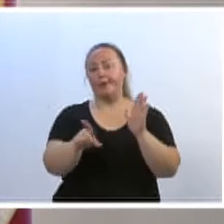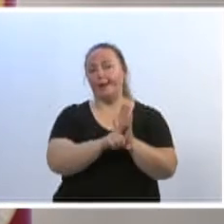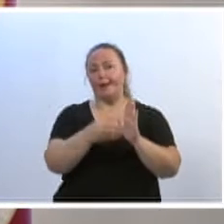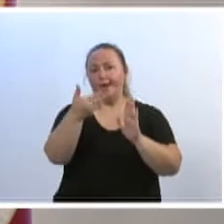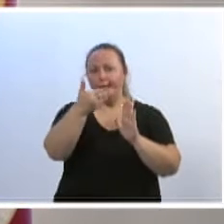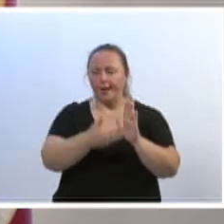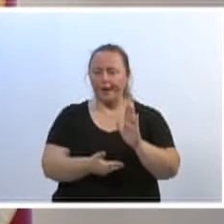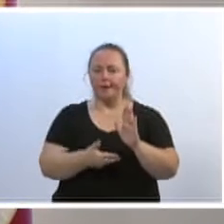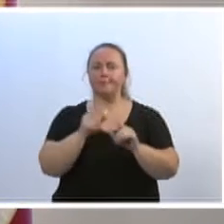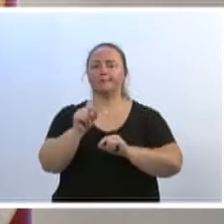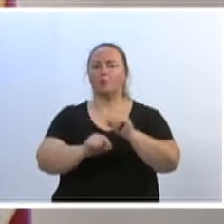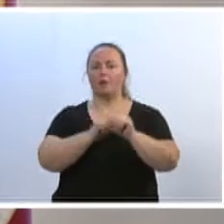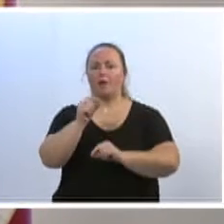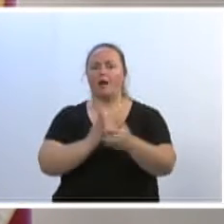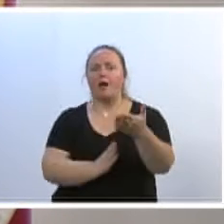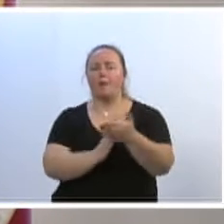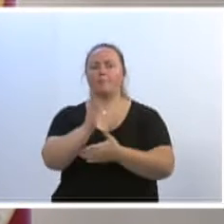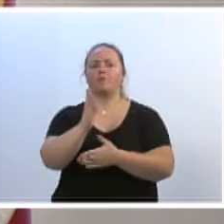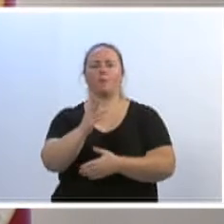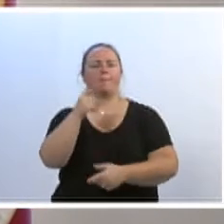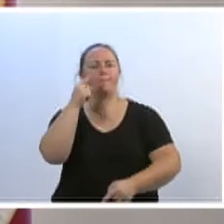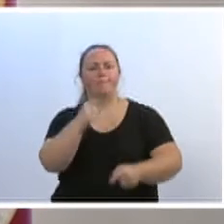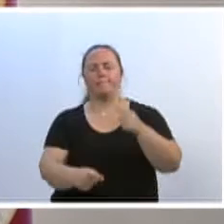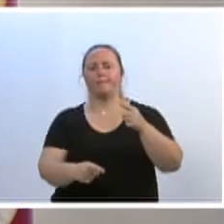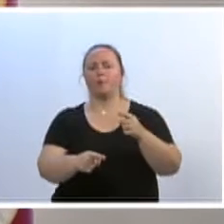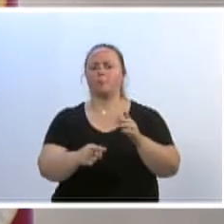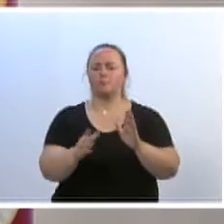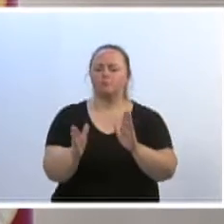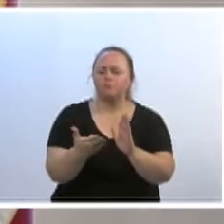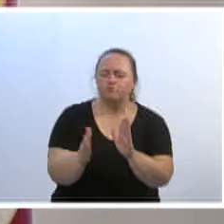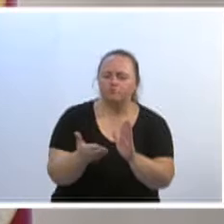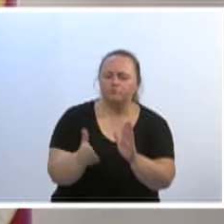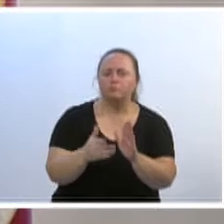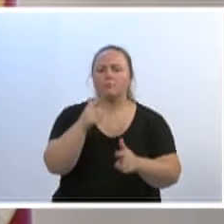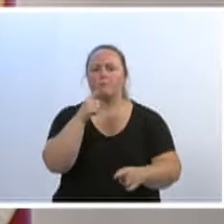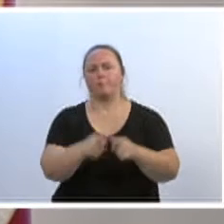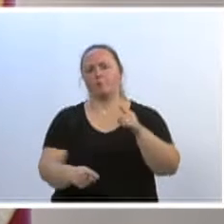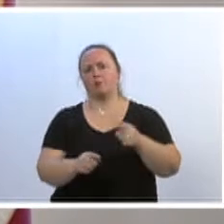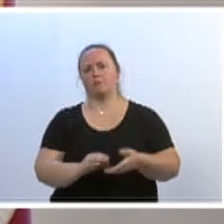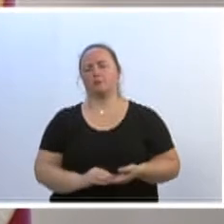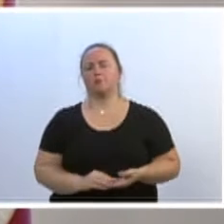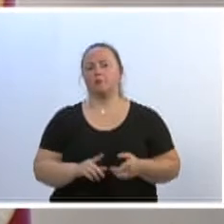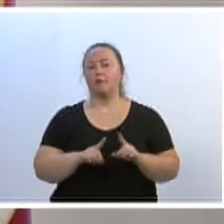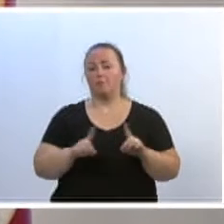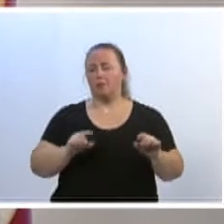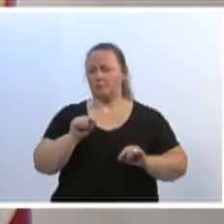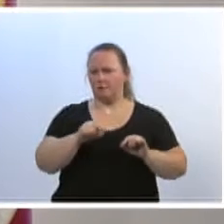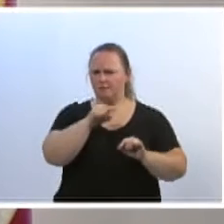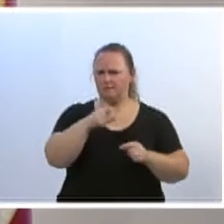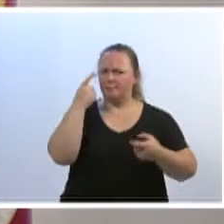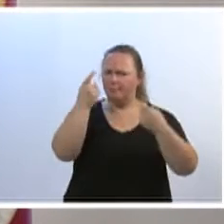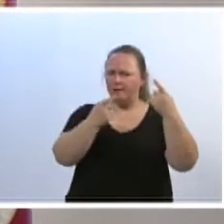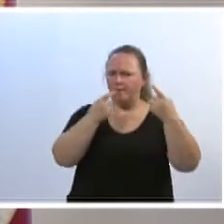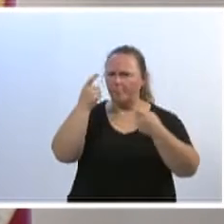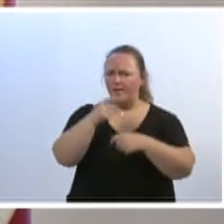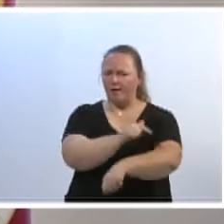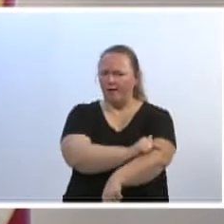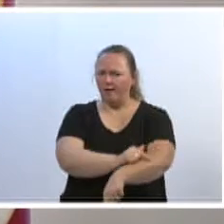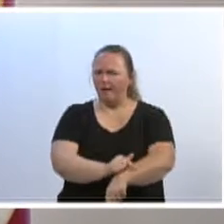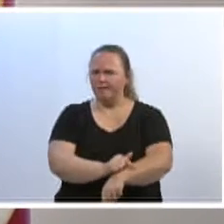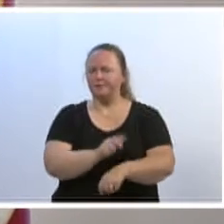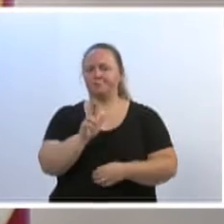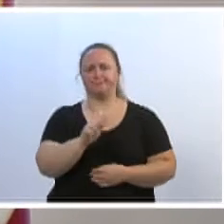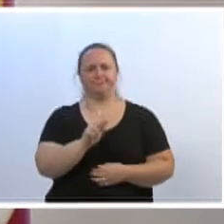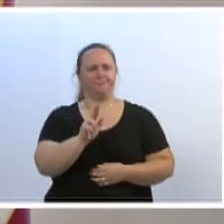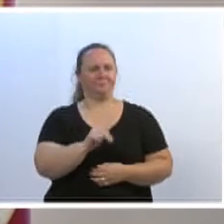aqueles que aprovaram a lei da palmada, por exemplo, tão preocupados que estavam, vereador Becker, com a educação das crianças e